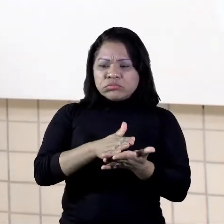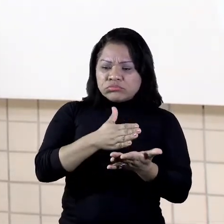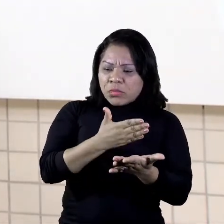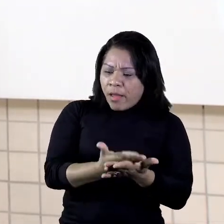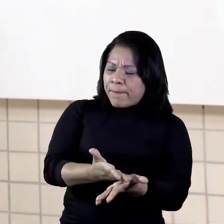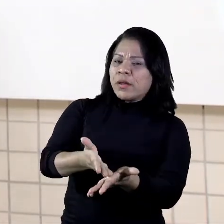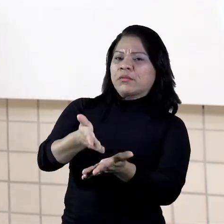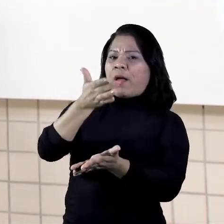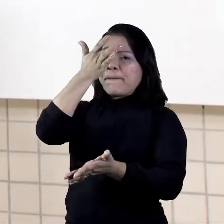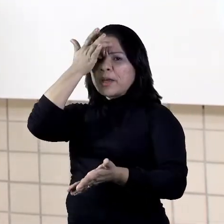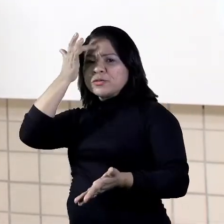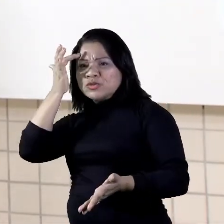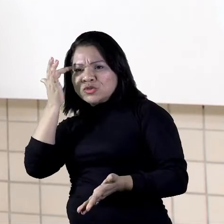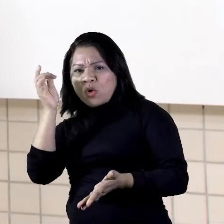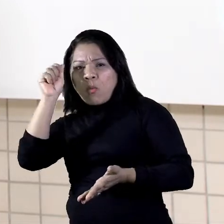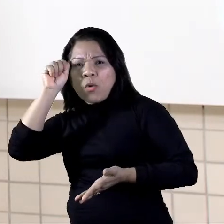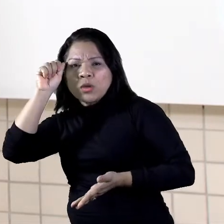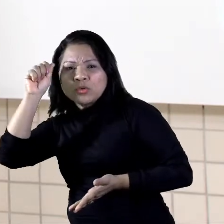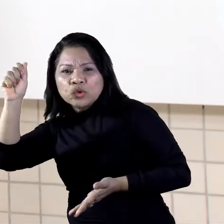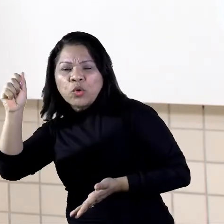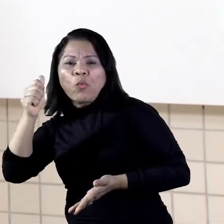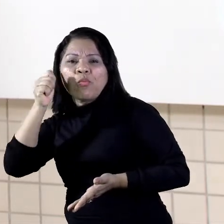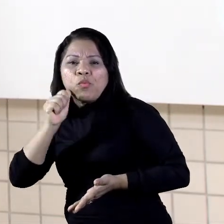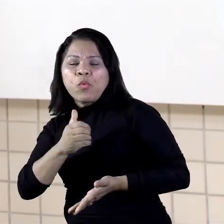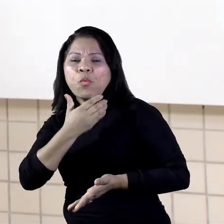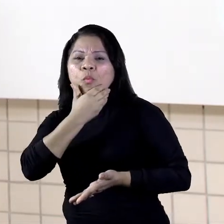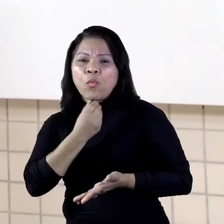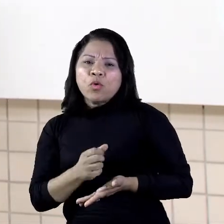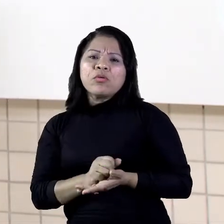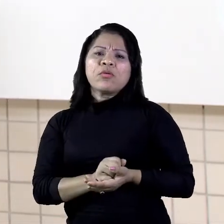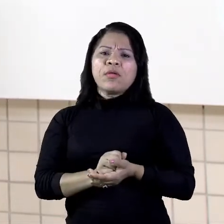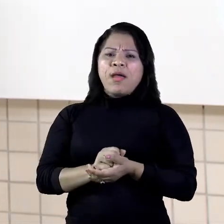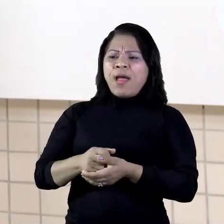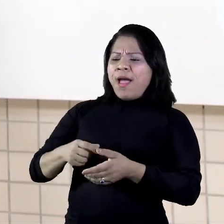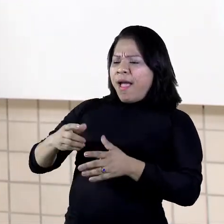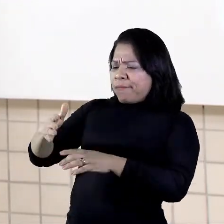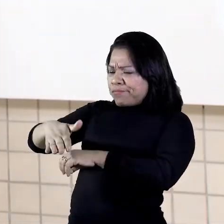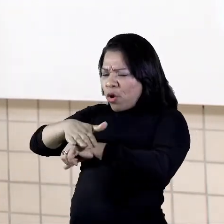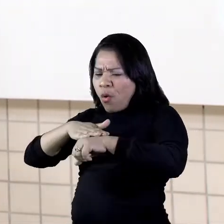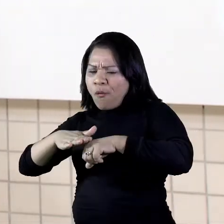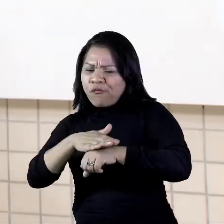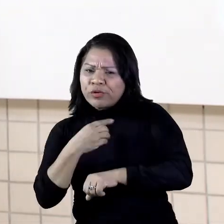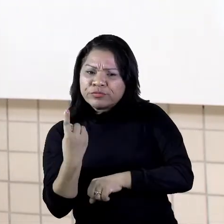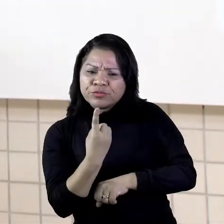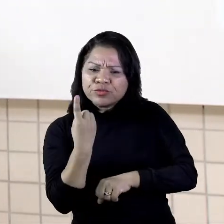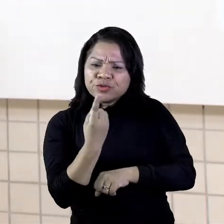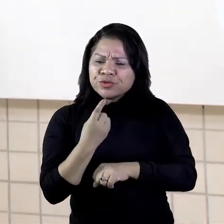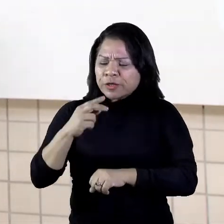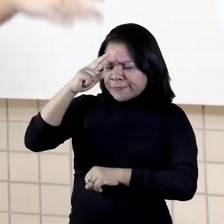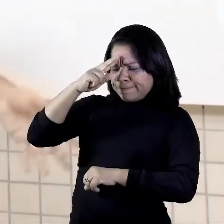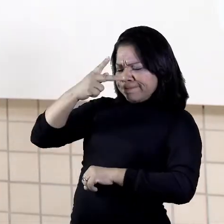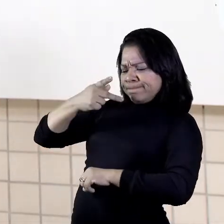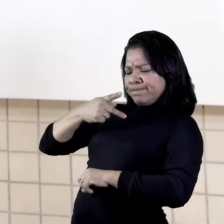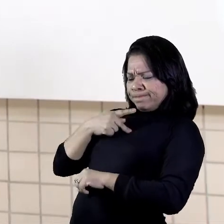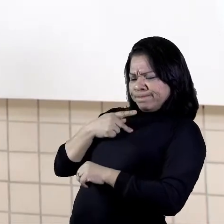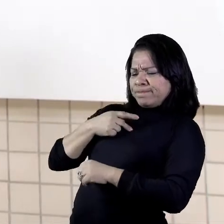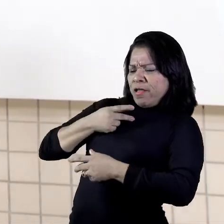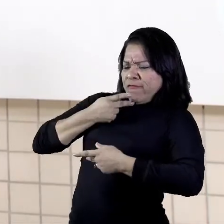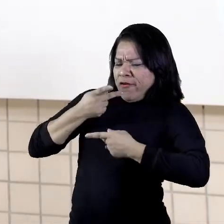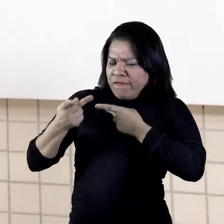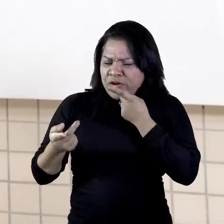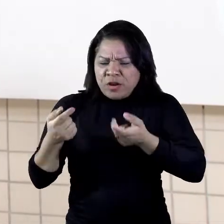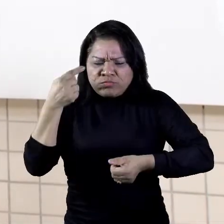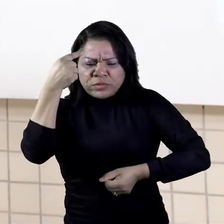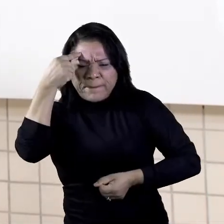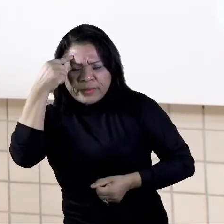vai falar tudo ali, que tem que ser falado com ele mesmo, e ali ele vai falar o que ele está pensando e o que ele